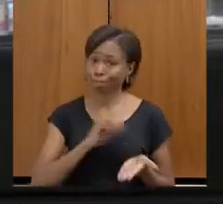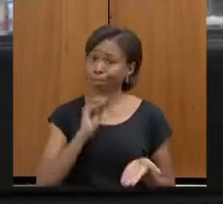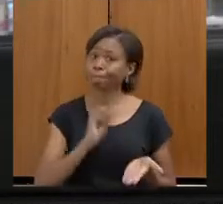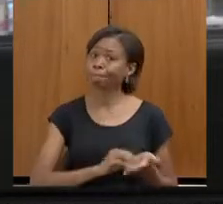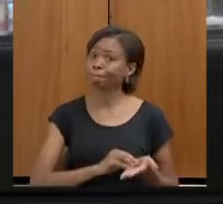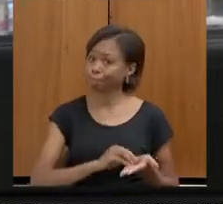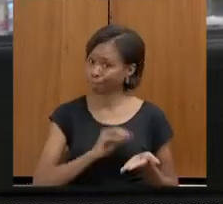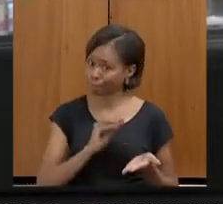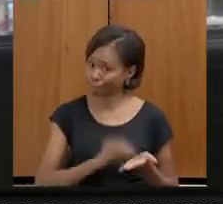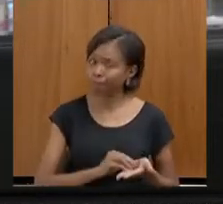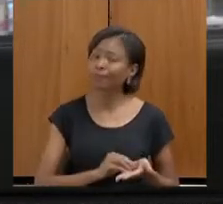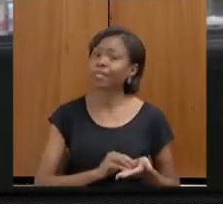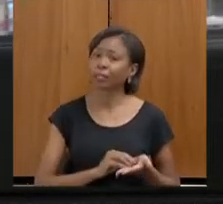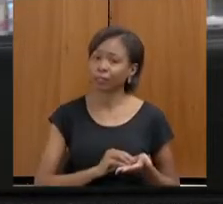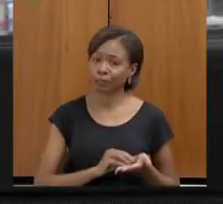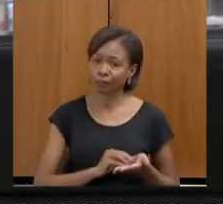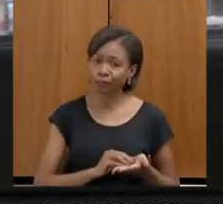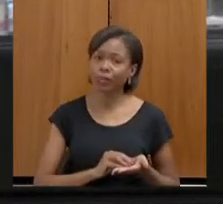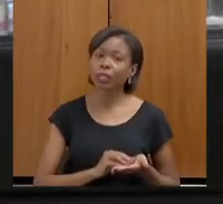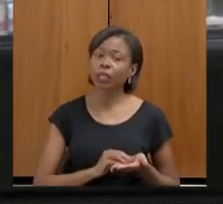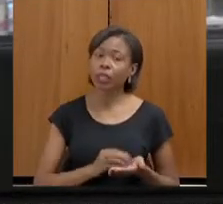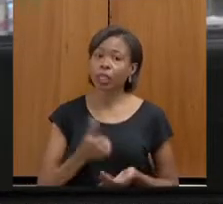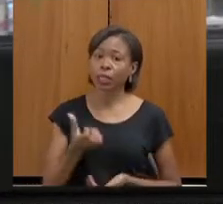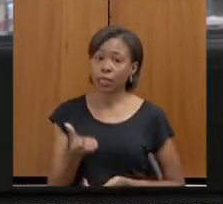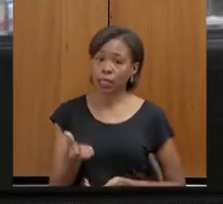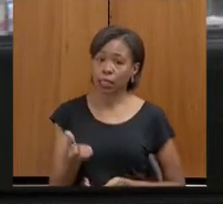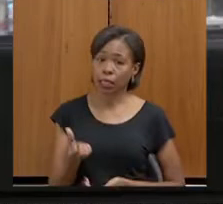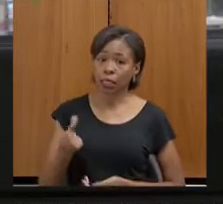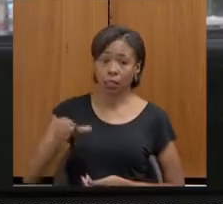porque isso significa que nós temos da 69